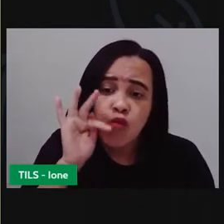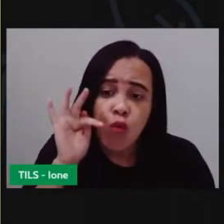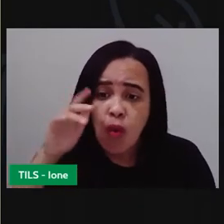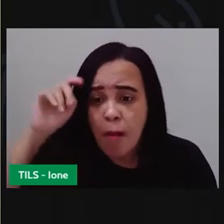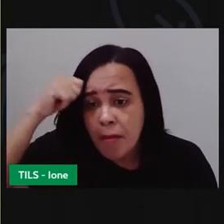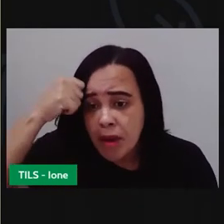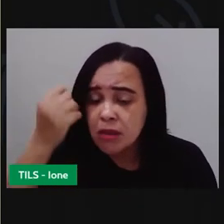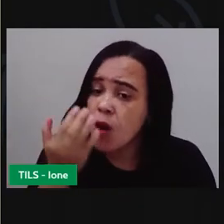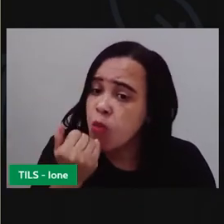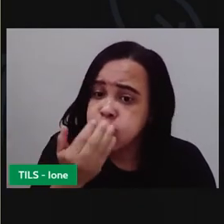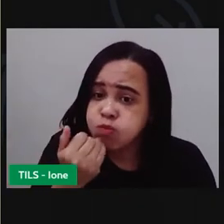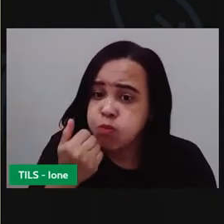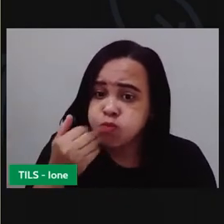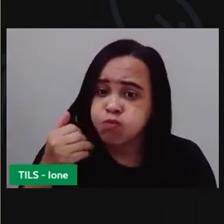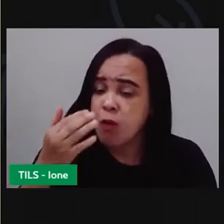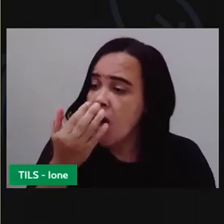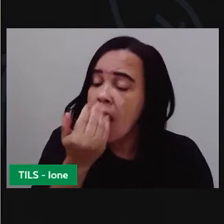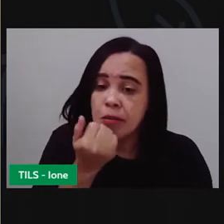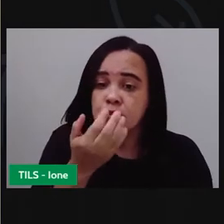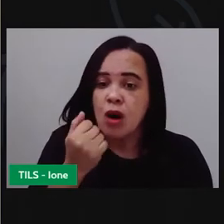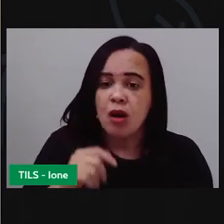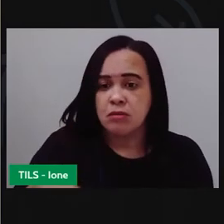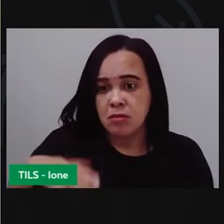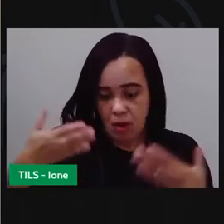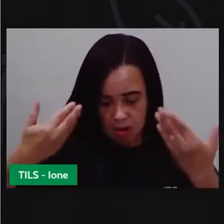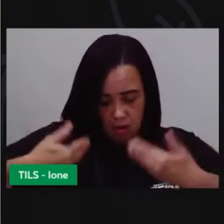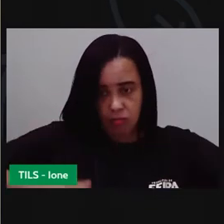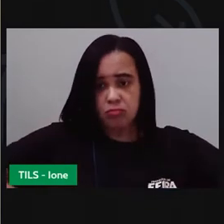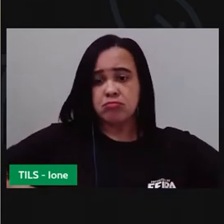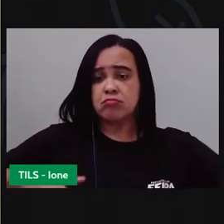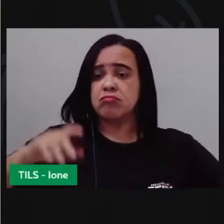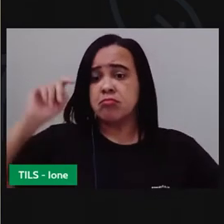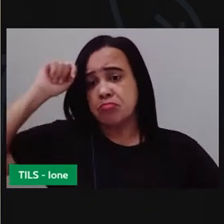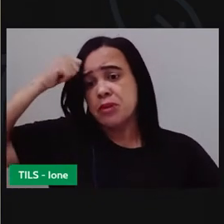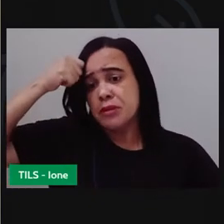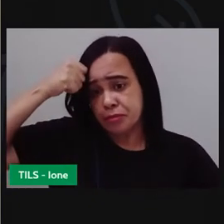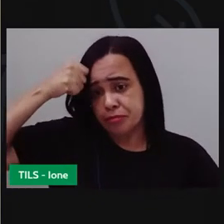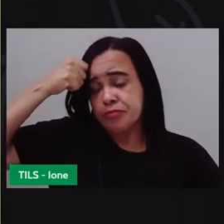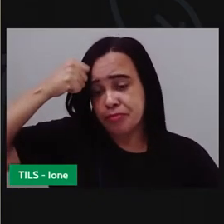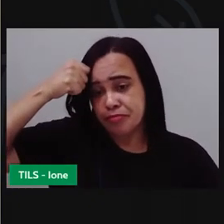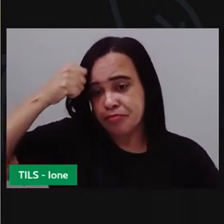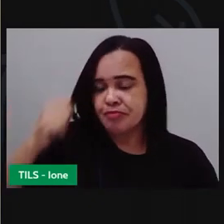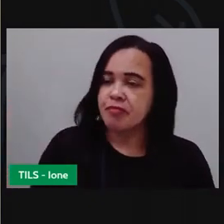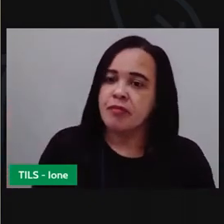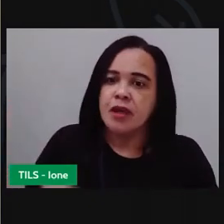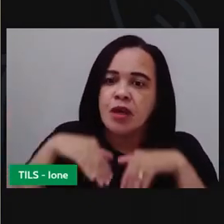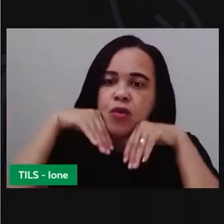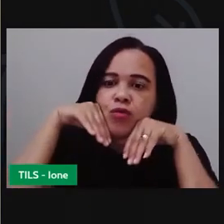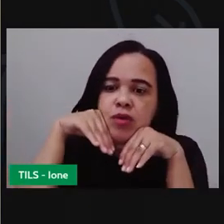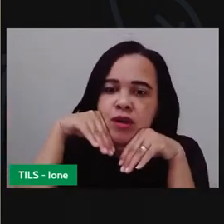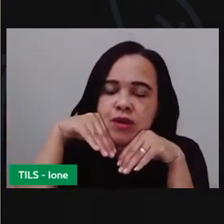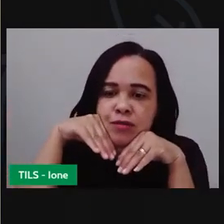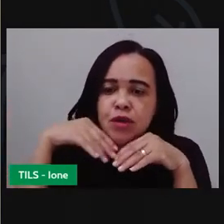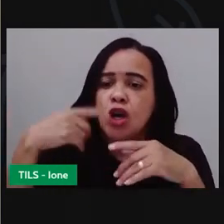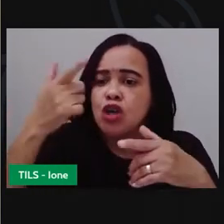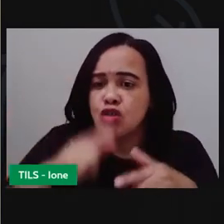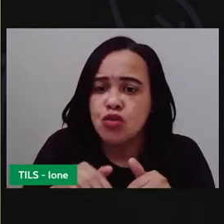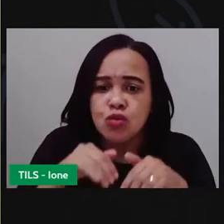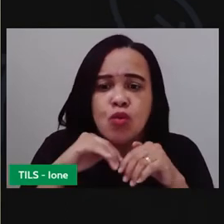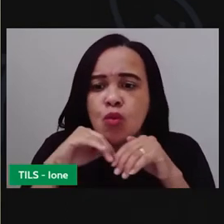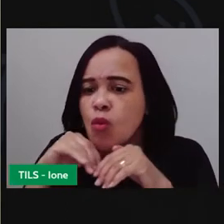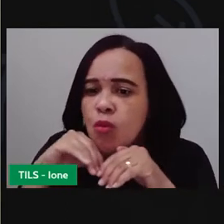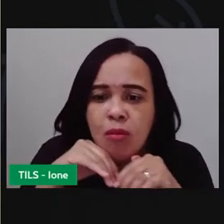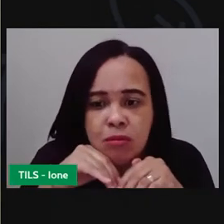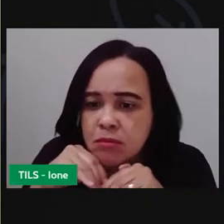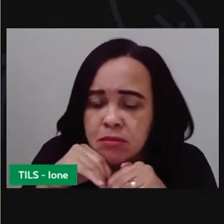por isso eu fiquei assim, bem pretinha. O coelho foi correndo para casa,